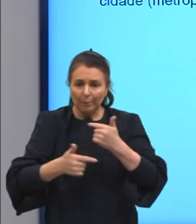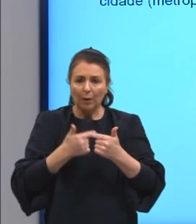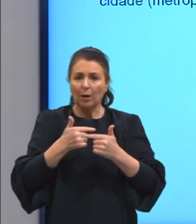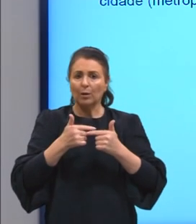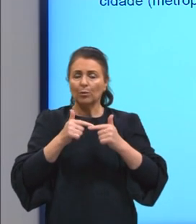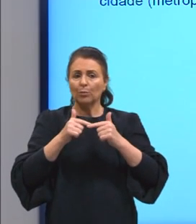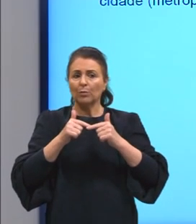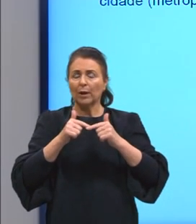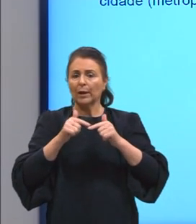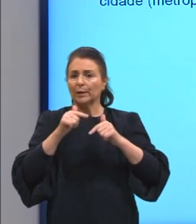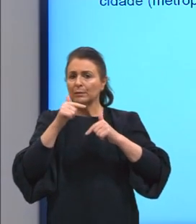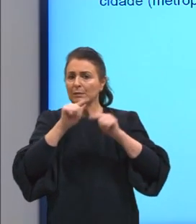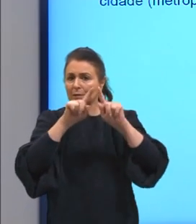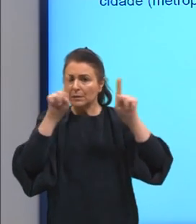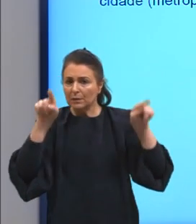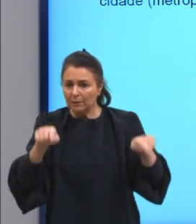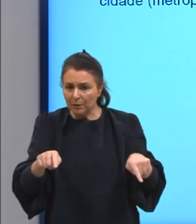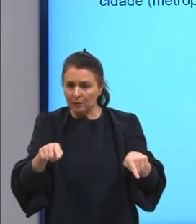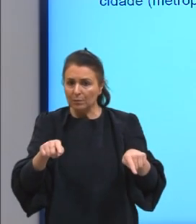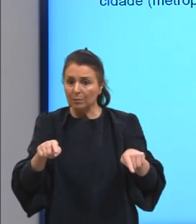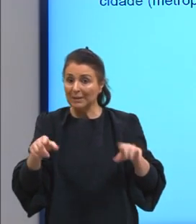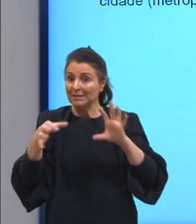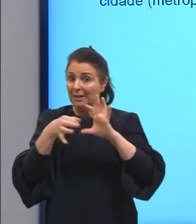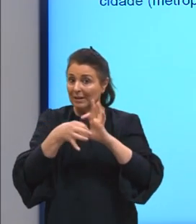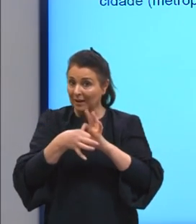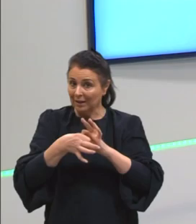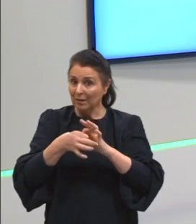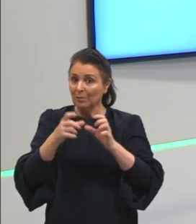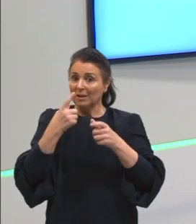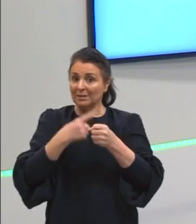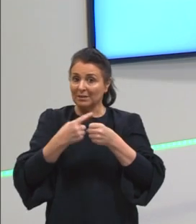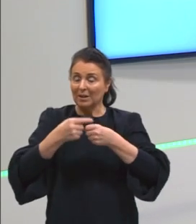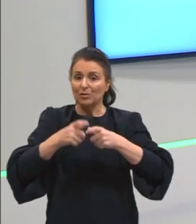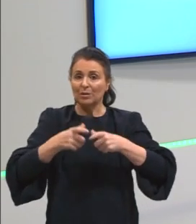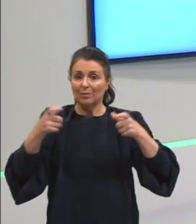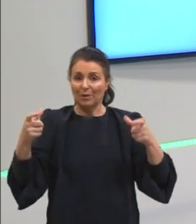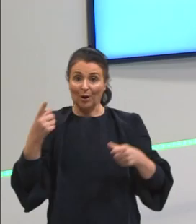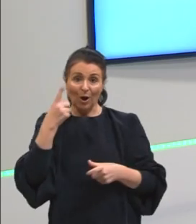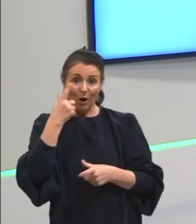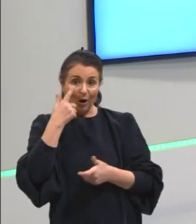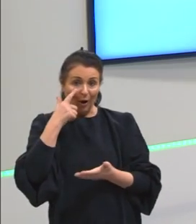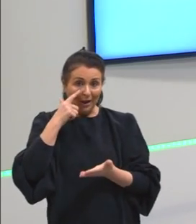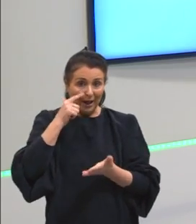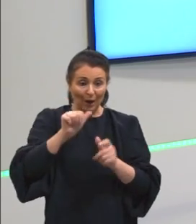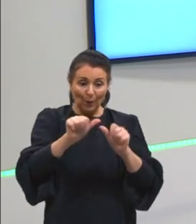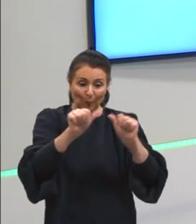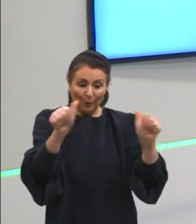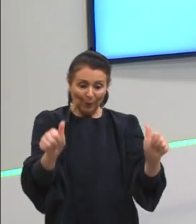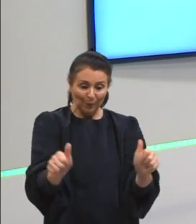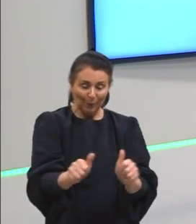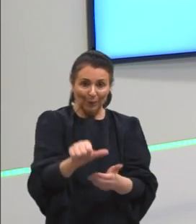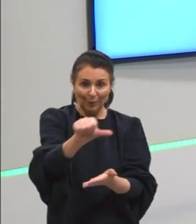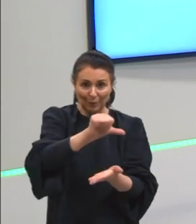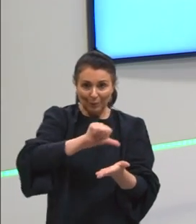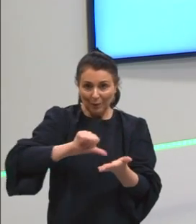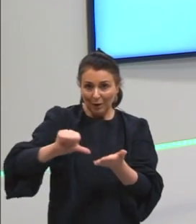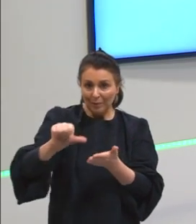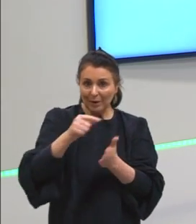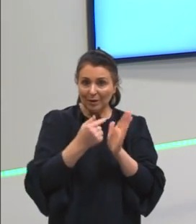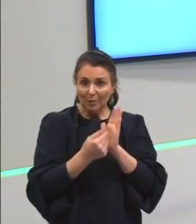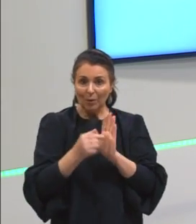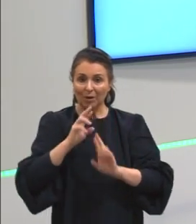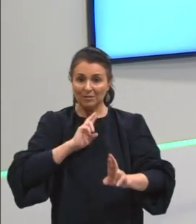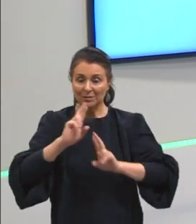assim, é ligado nessa metrópole regional. E aí eu trago aqui para vocês um mapa mostrando justamente essas relações,